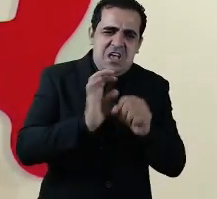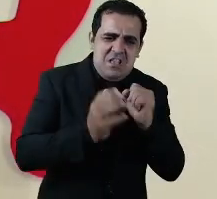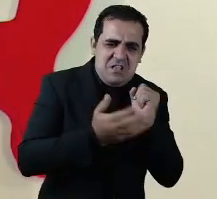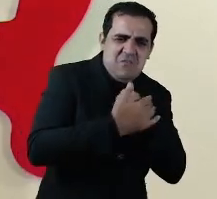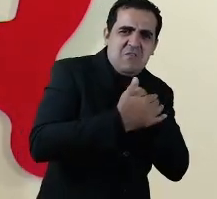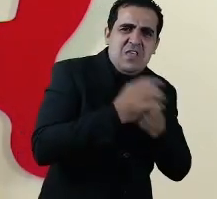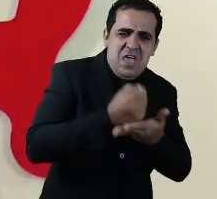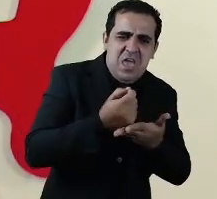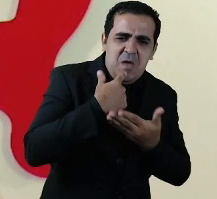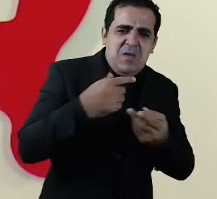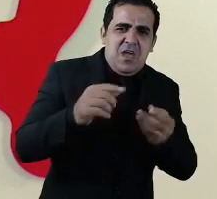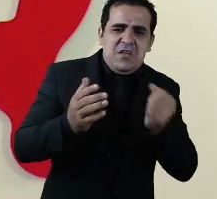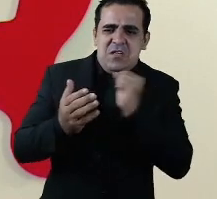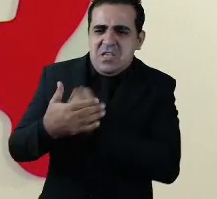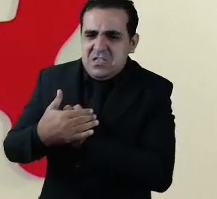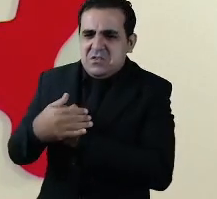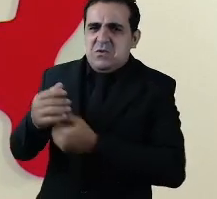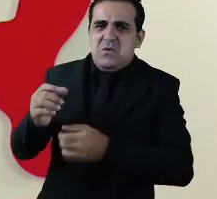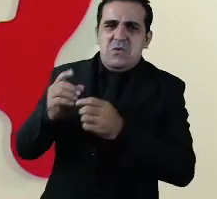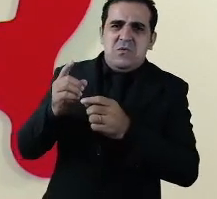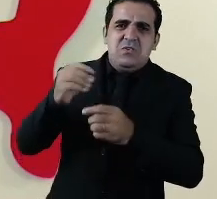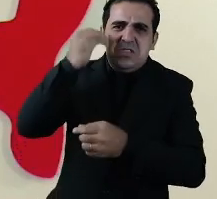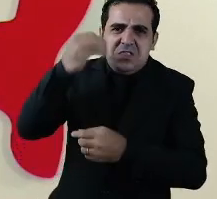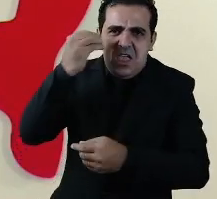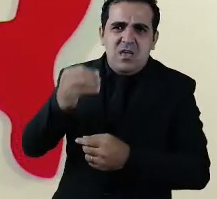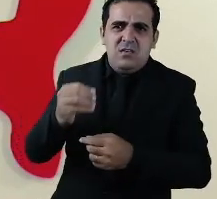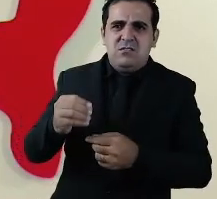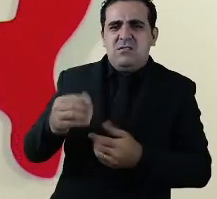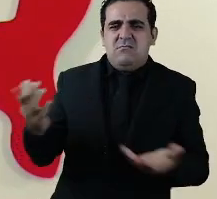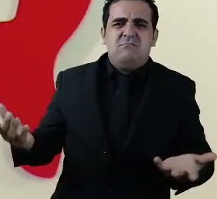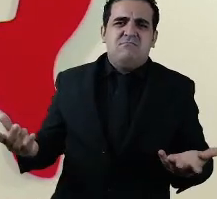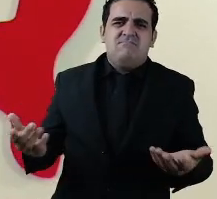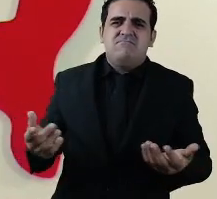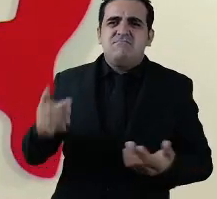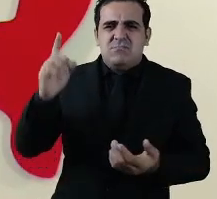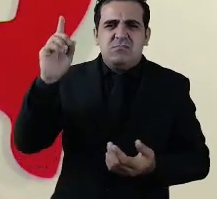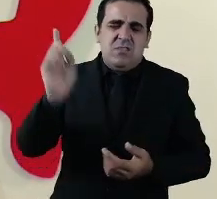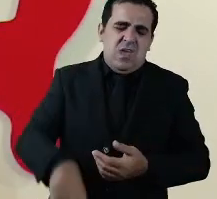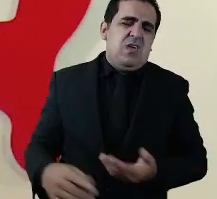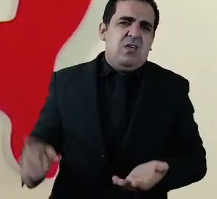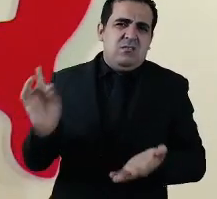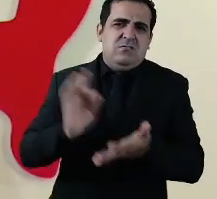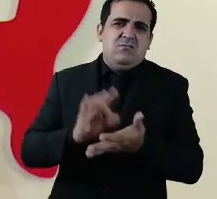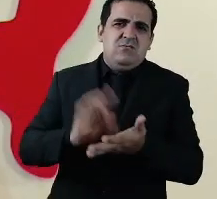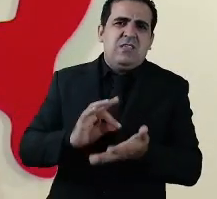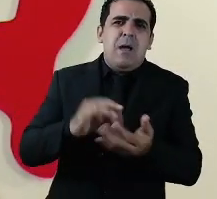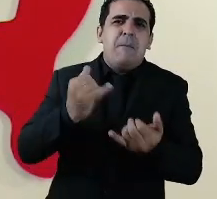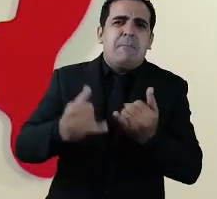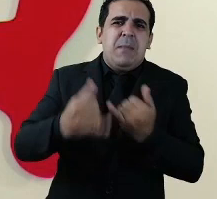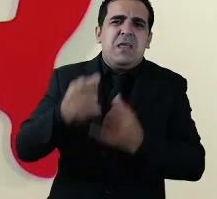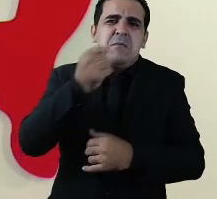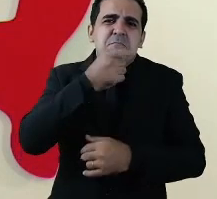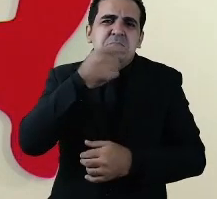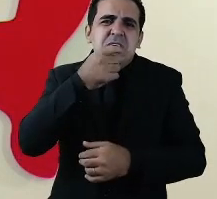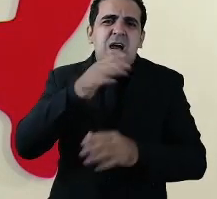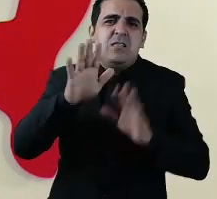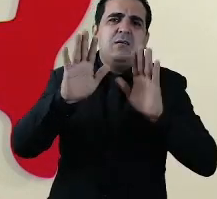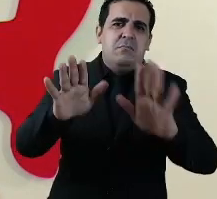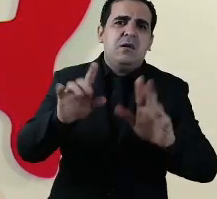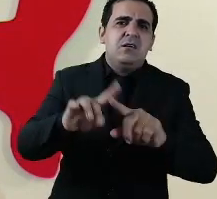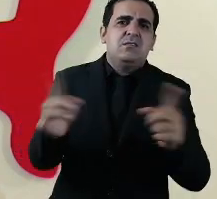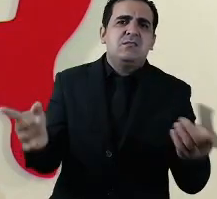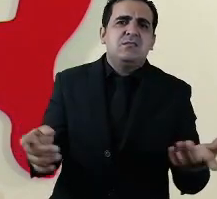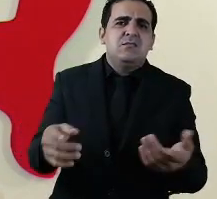esconde testes isso é absolutamente seria até humorístico se não fosse